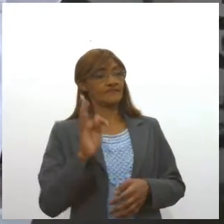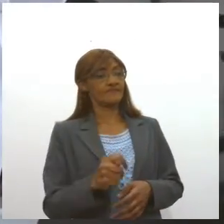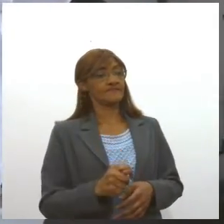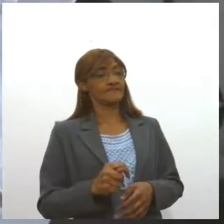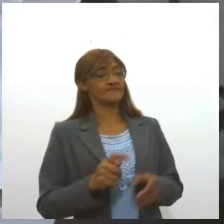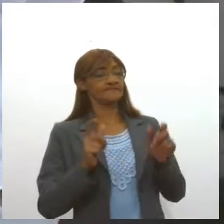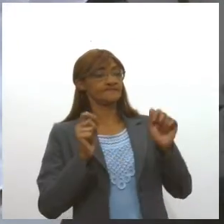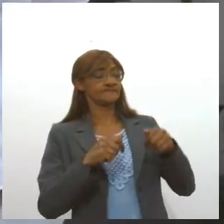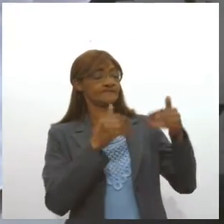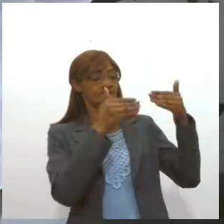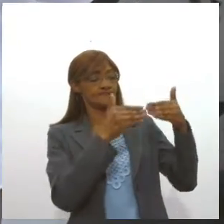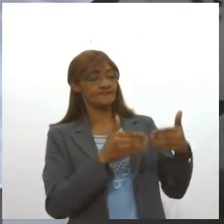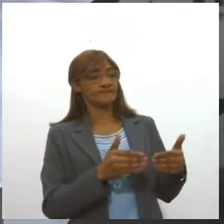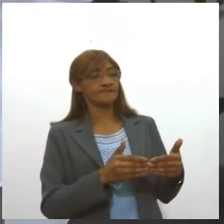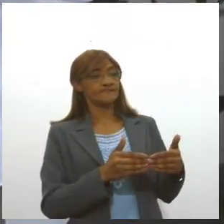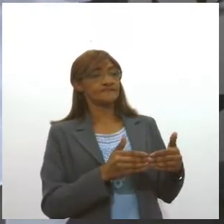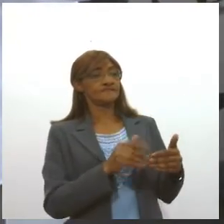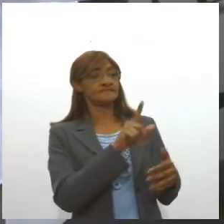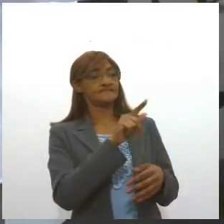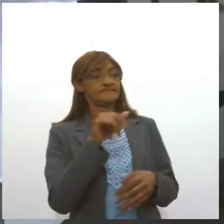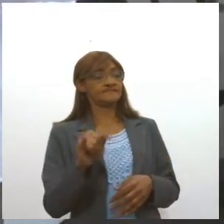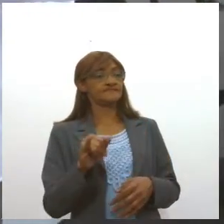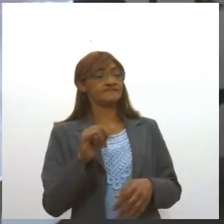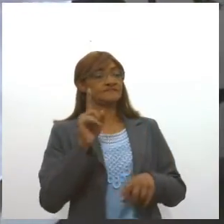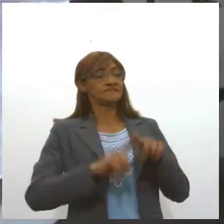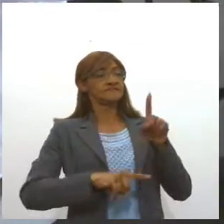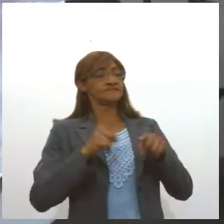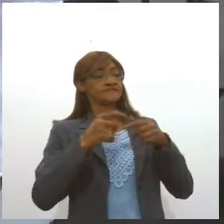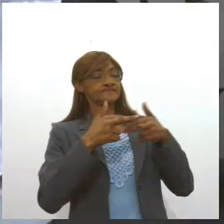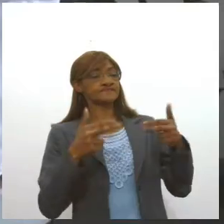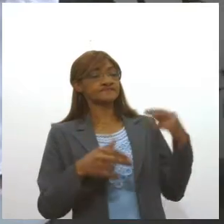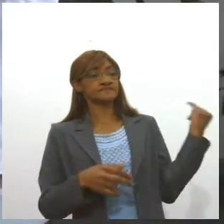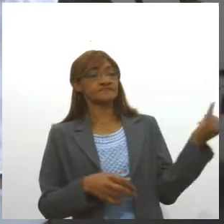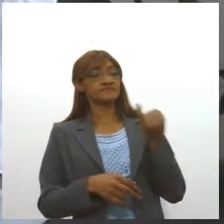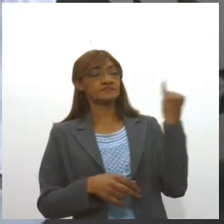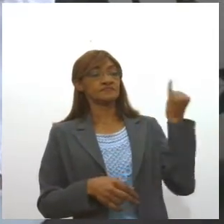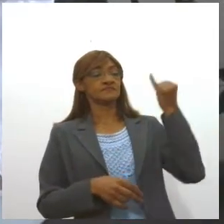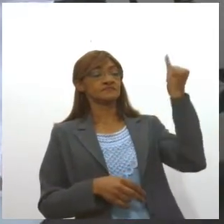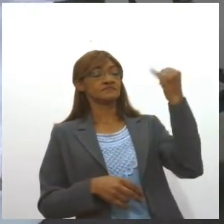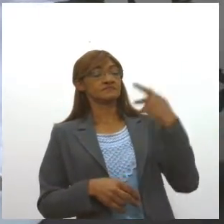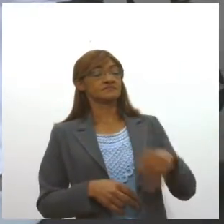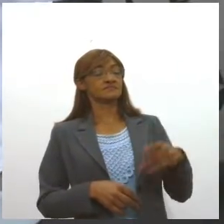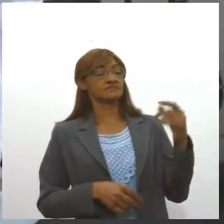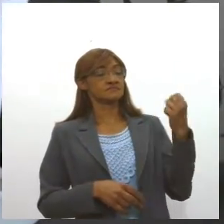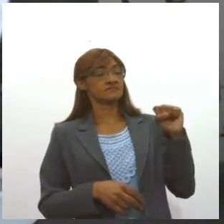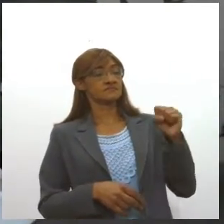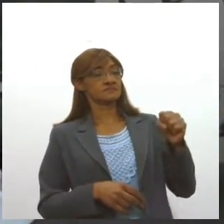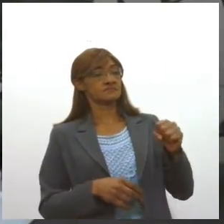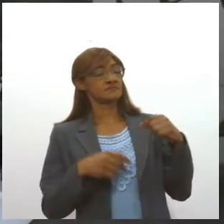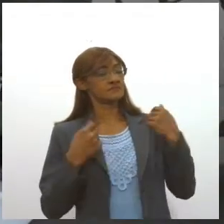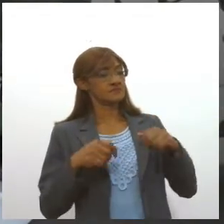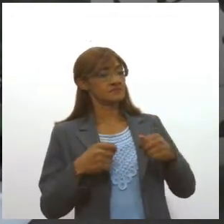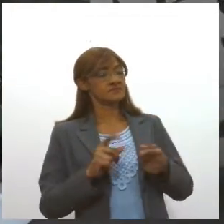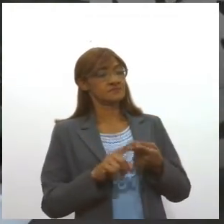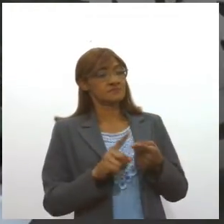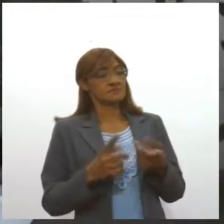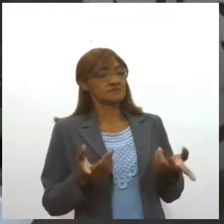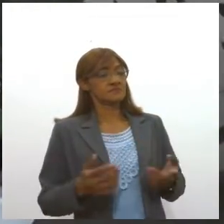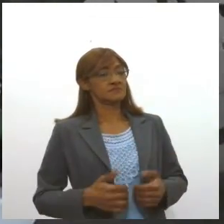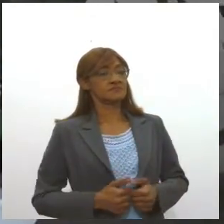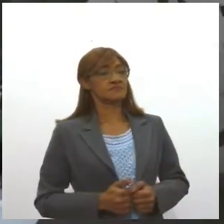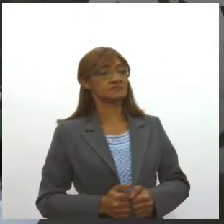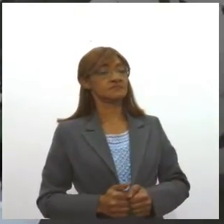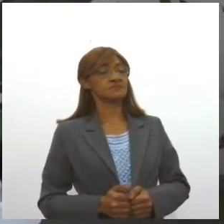conforme determina a legislação, até porque é um produto que é importante aqui para a economia de Sergipe, e que precisa até buscar